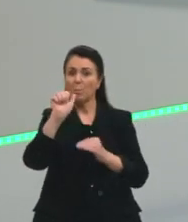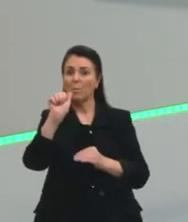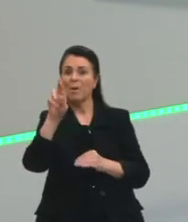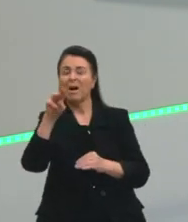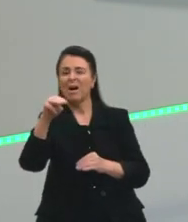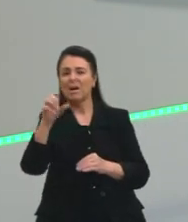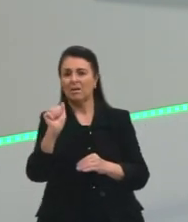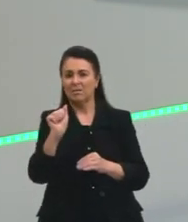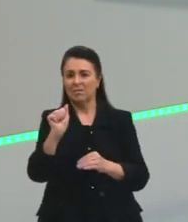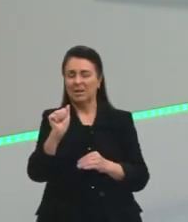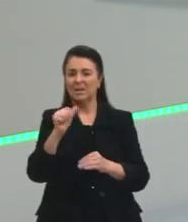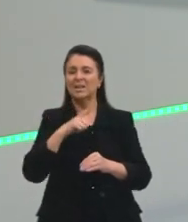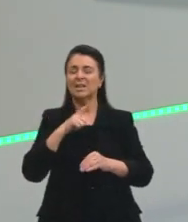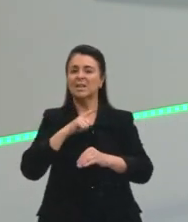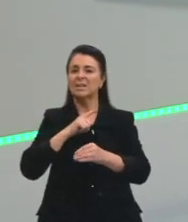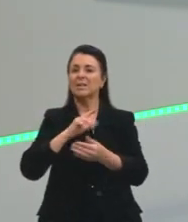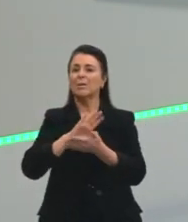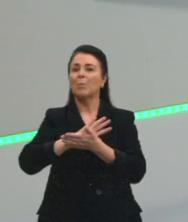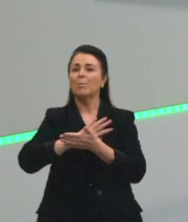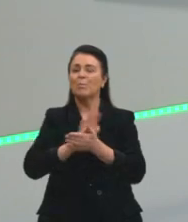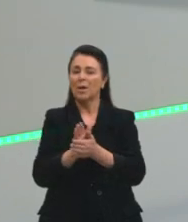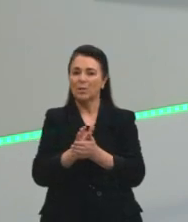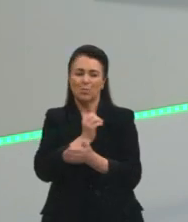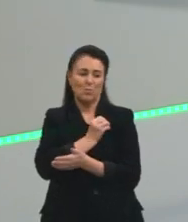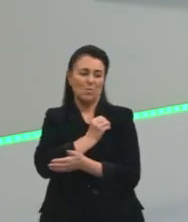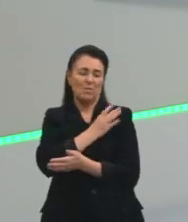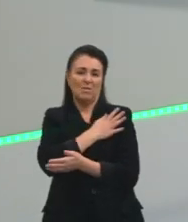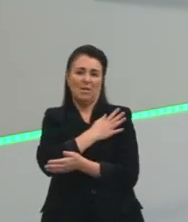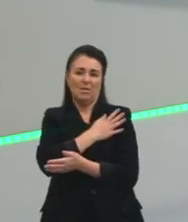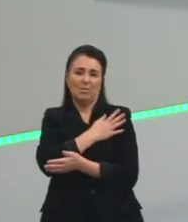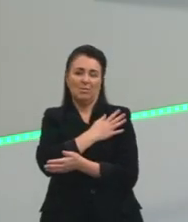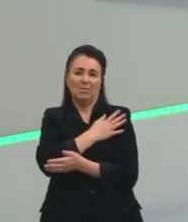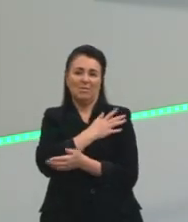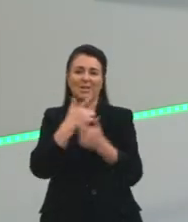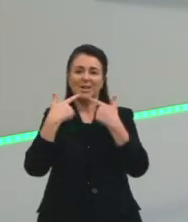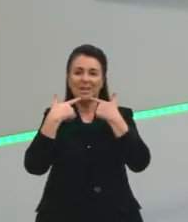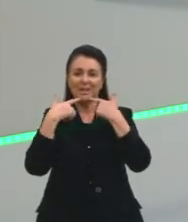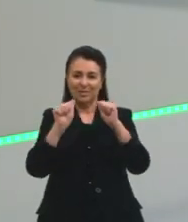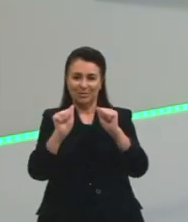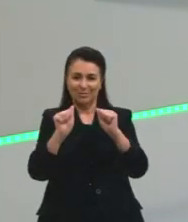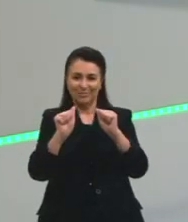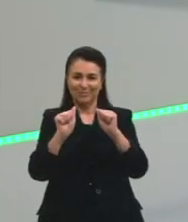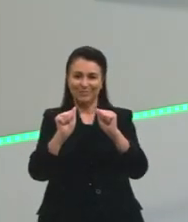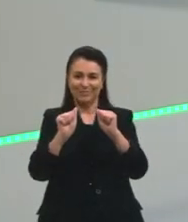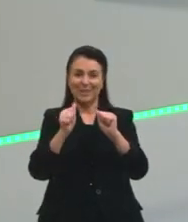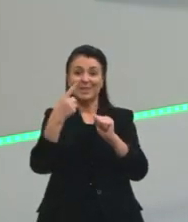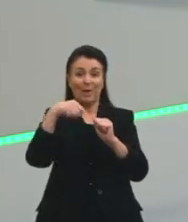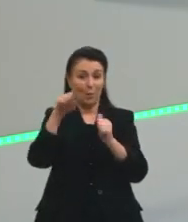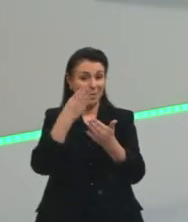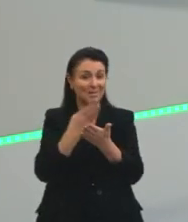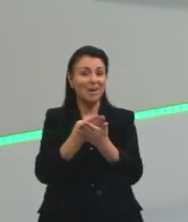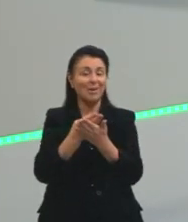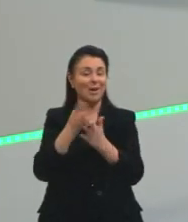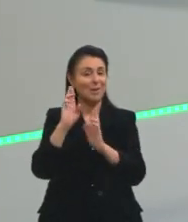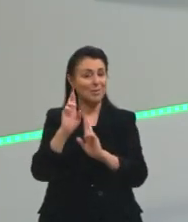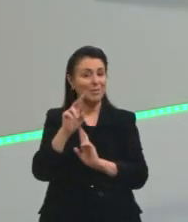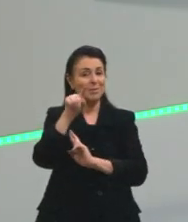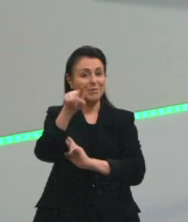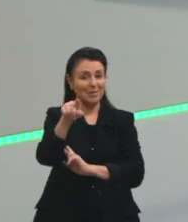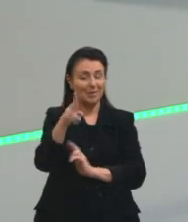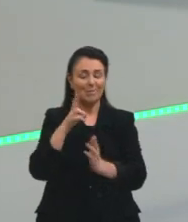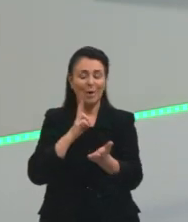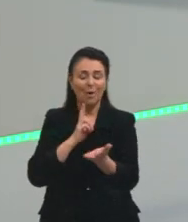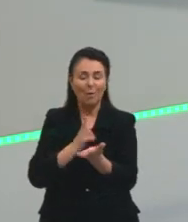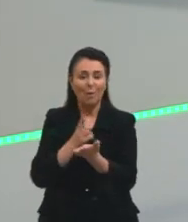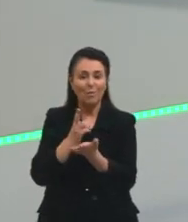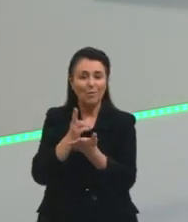preconceito linguístico. Esse é o conteúdo da nossa próxima aula. Eu espero encontrar vocês para a gente seguir nessa